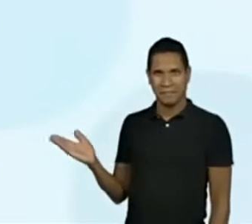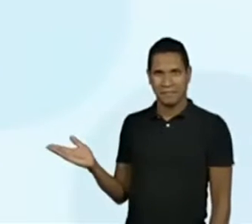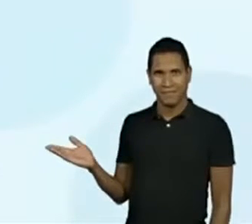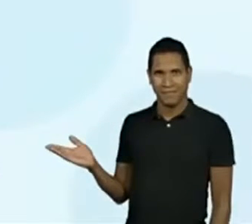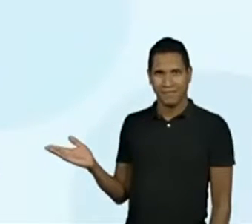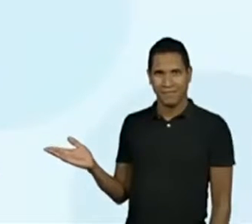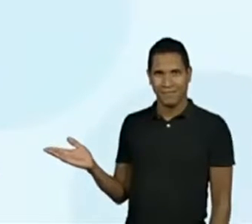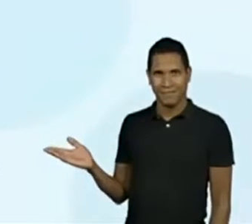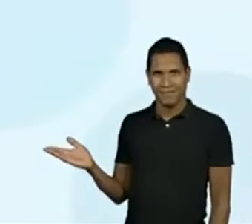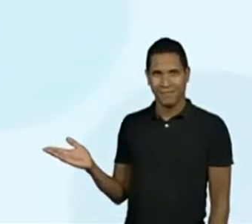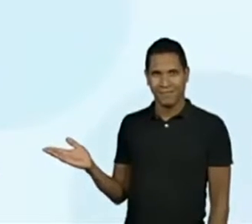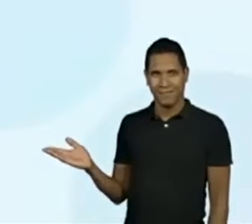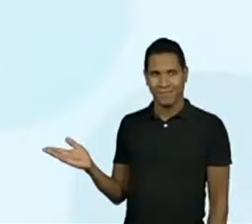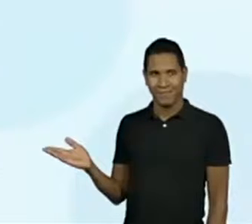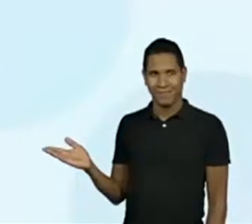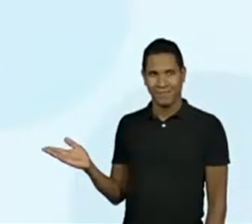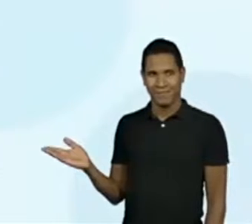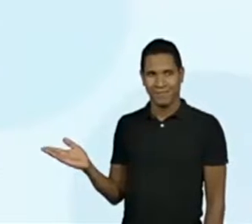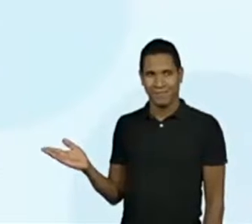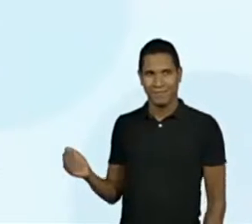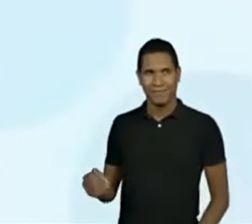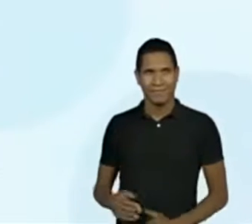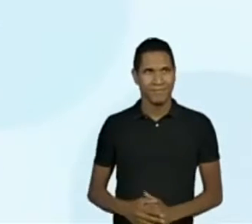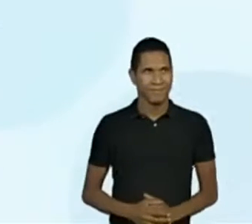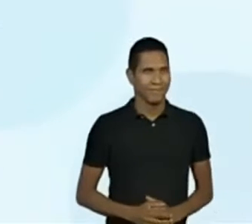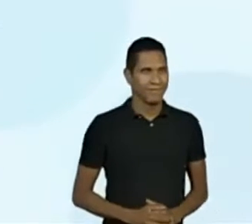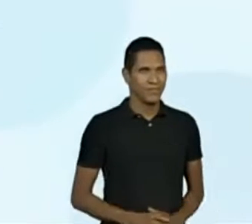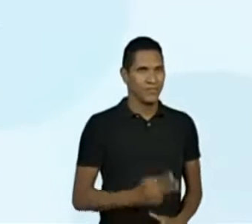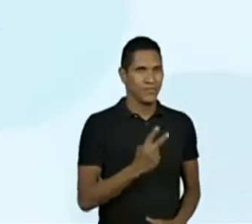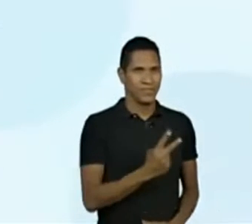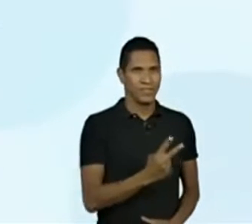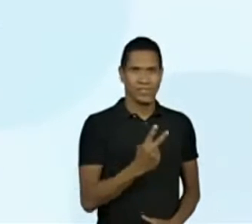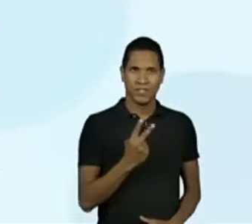Vamos escrever por extenso. 22